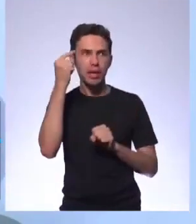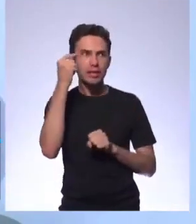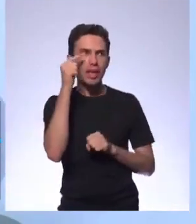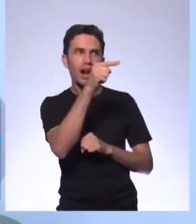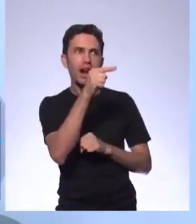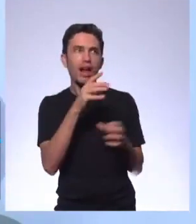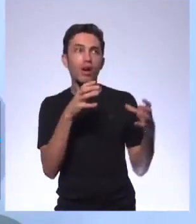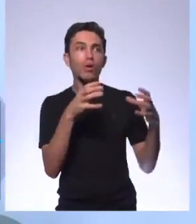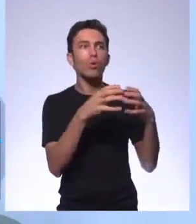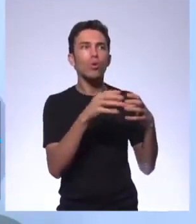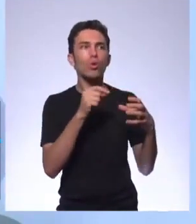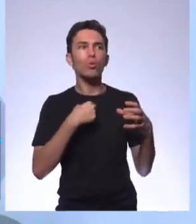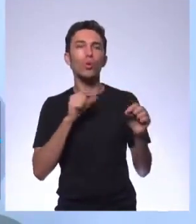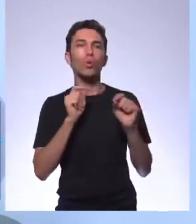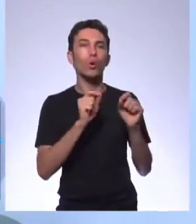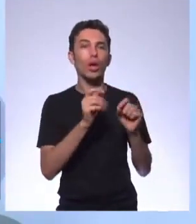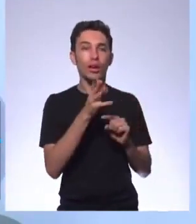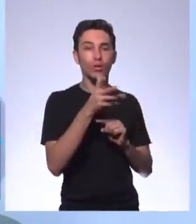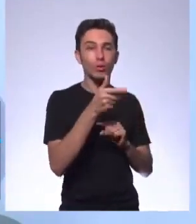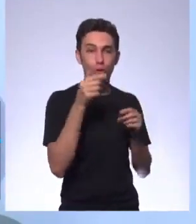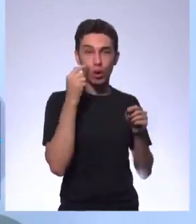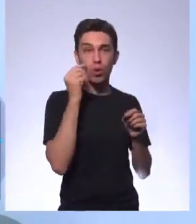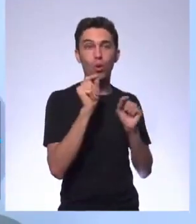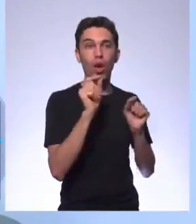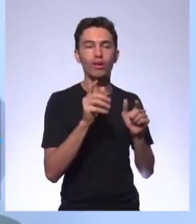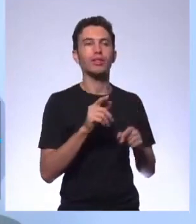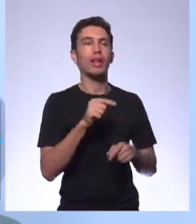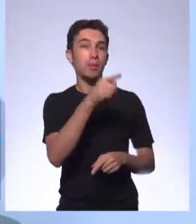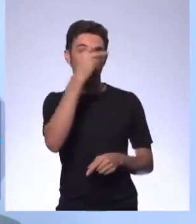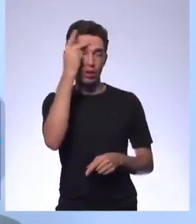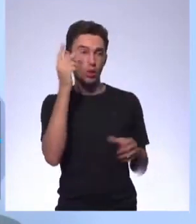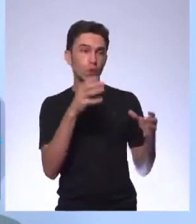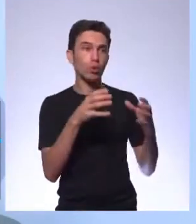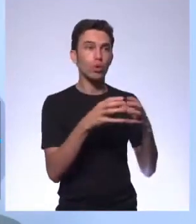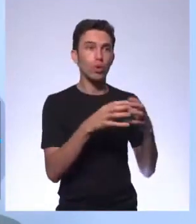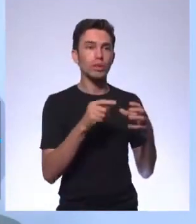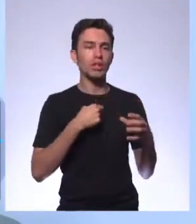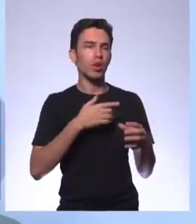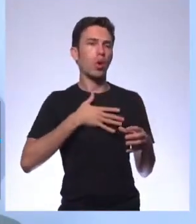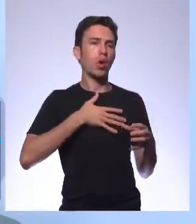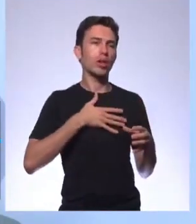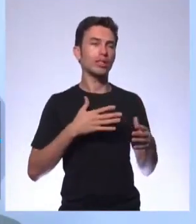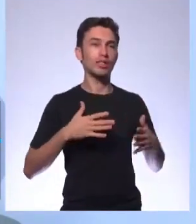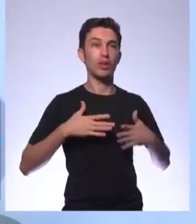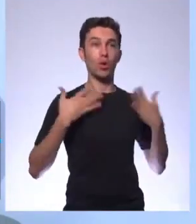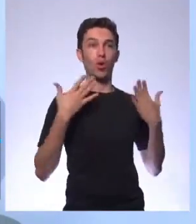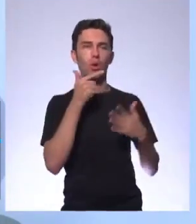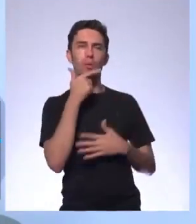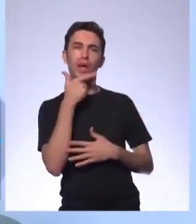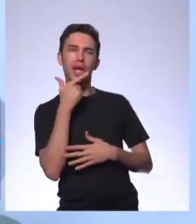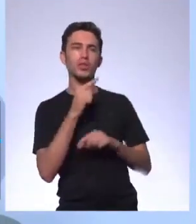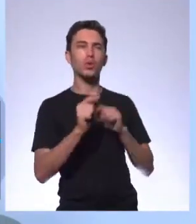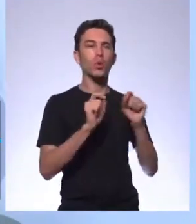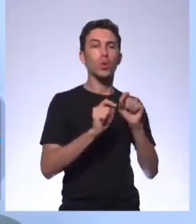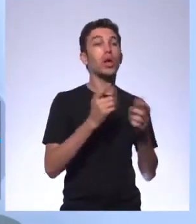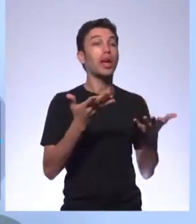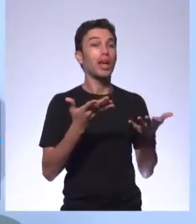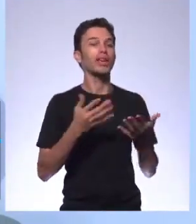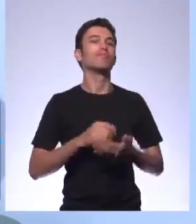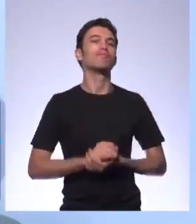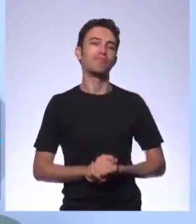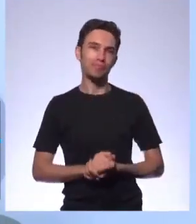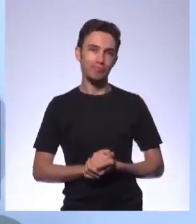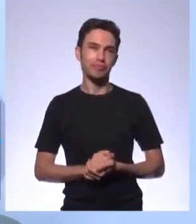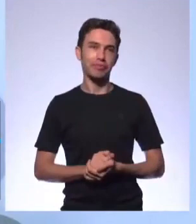jovem, um público que gosta de comédia, a um público que gosta de suspense, que vai direcionar o livro ou filme, que assim seja.